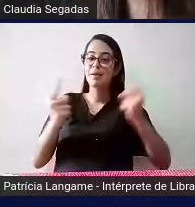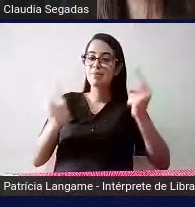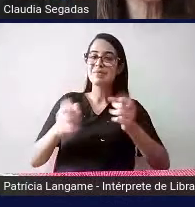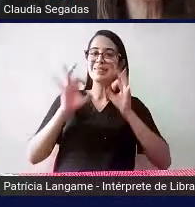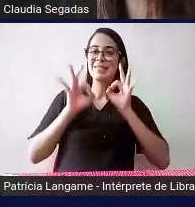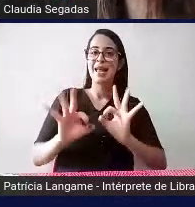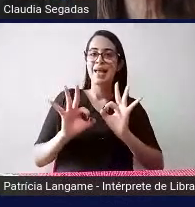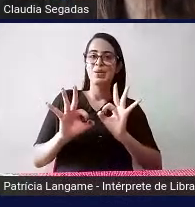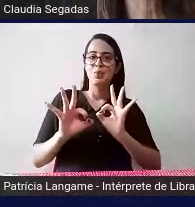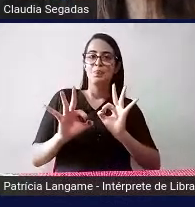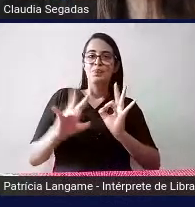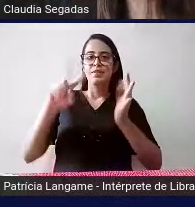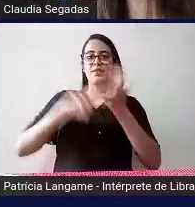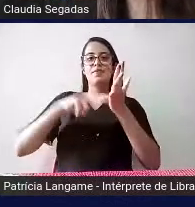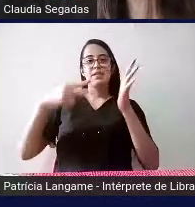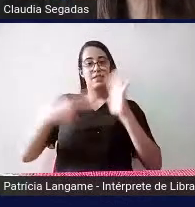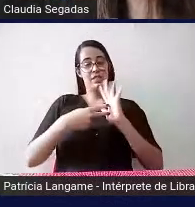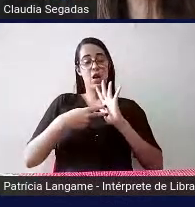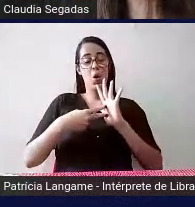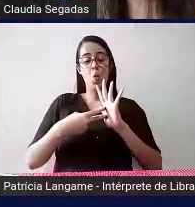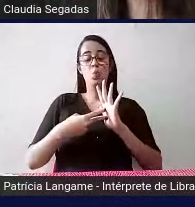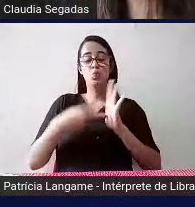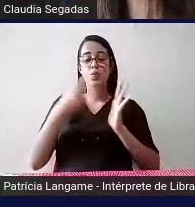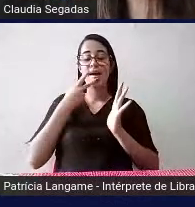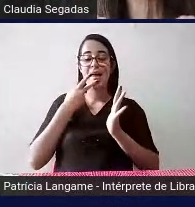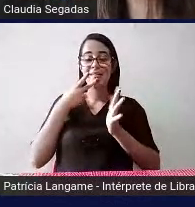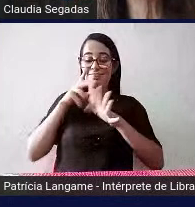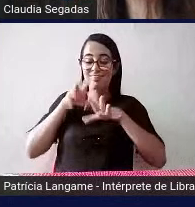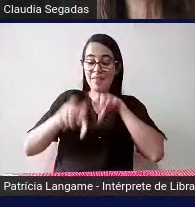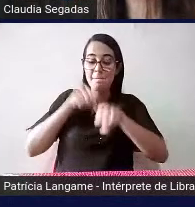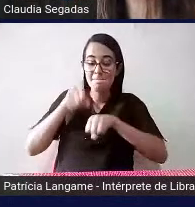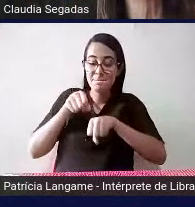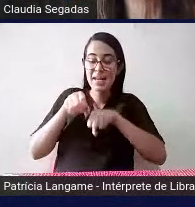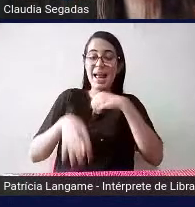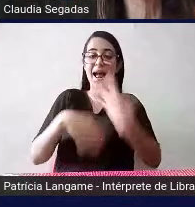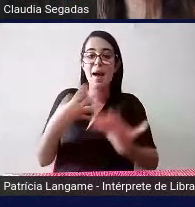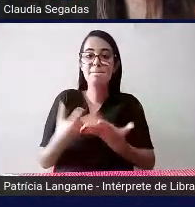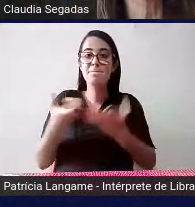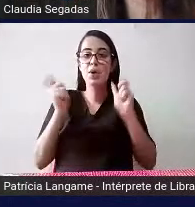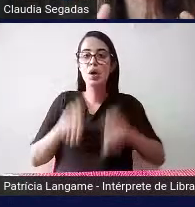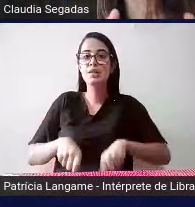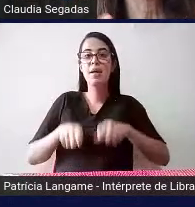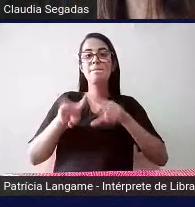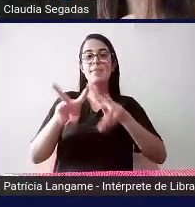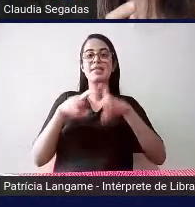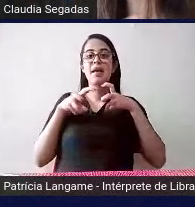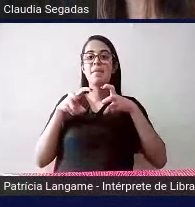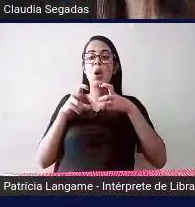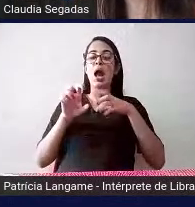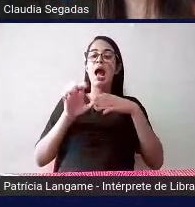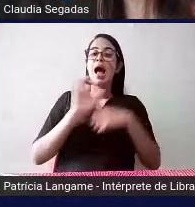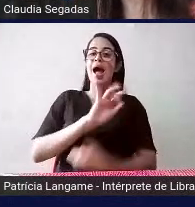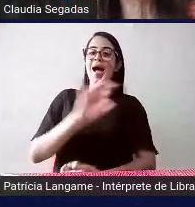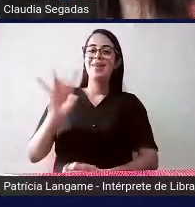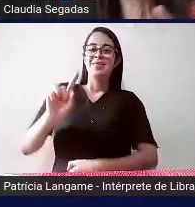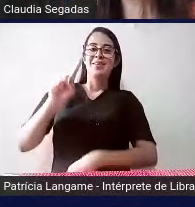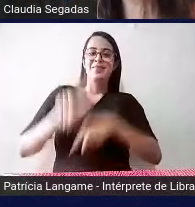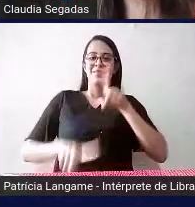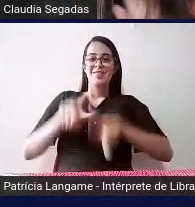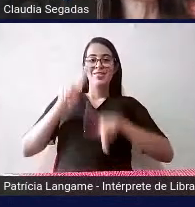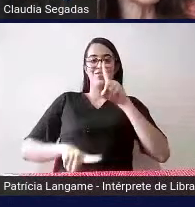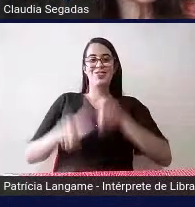tátil também de forma que eles possam perceber o que cada elemento naquela figura a distinção